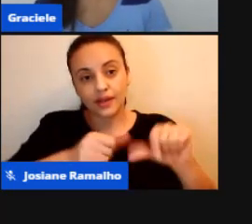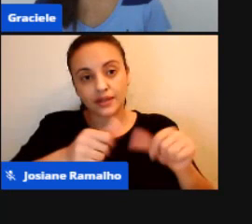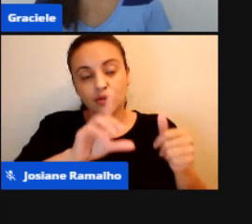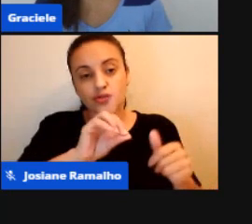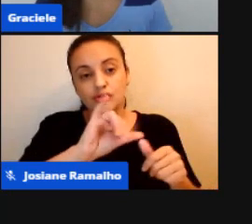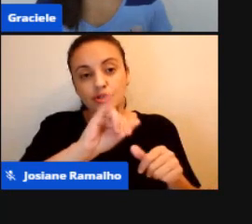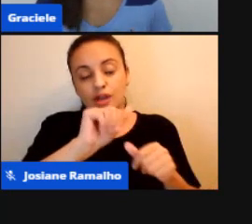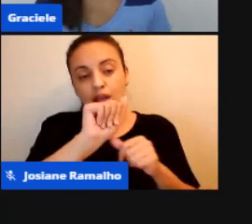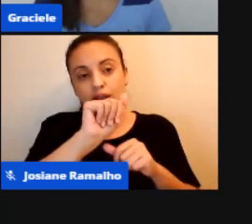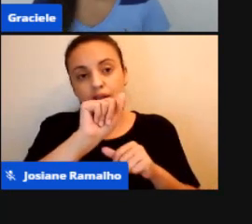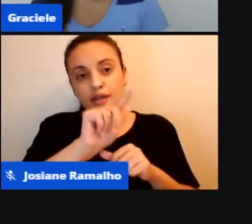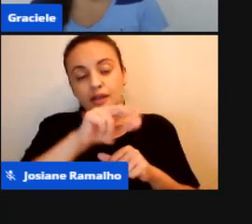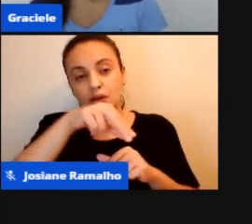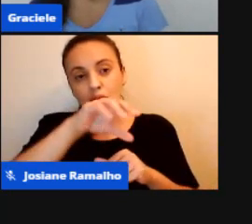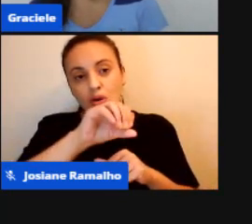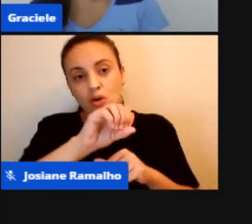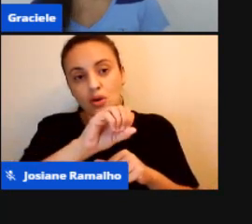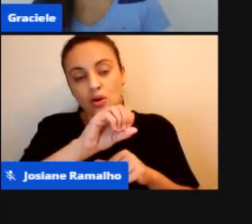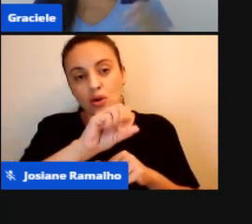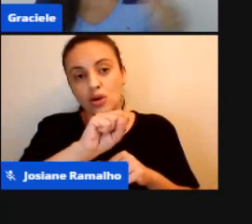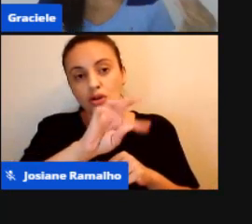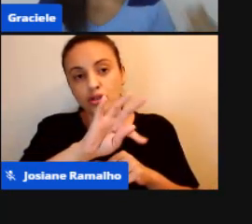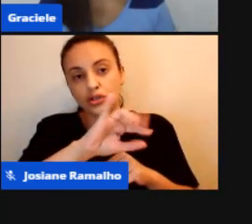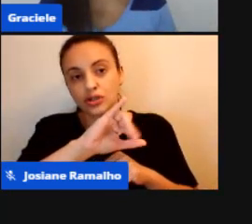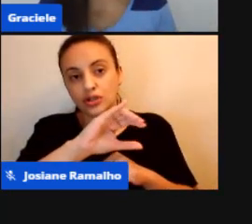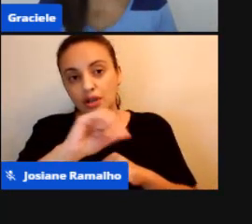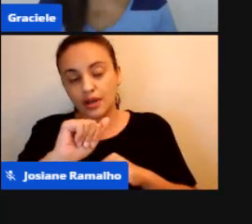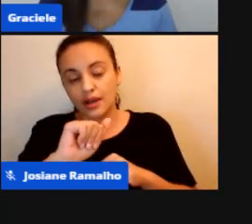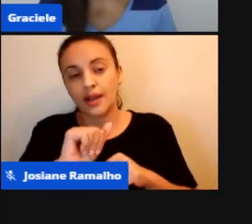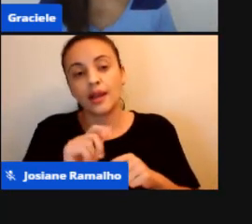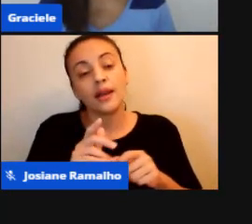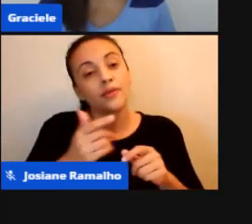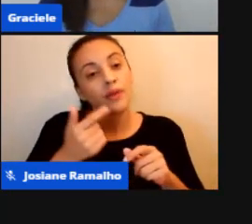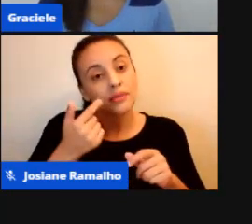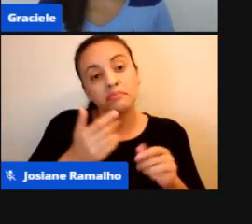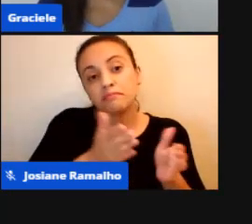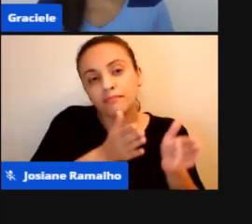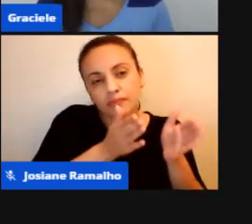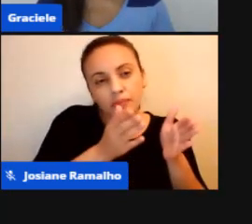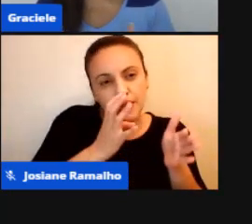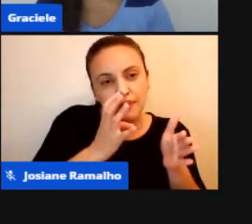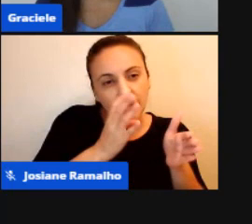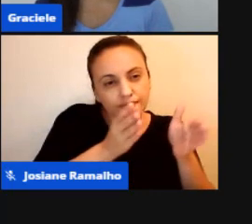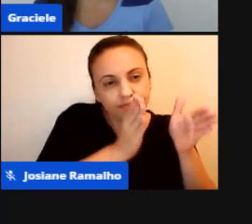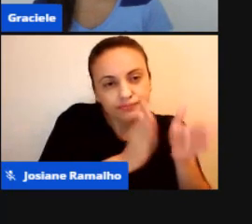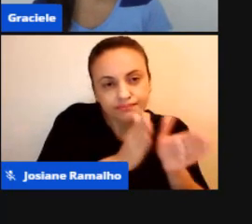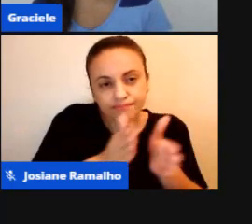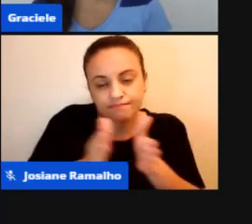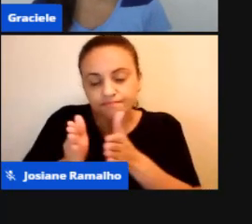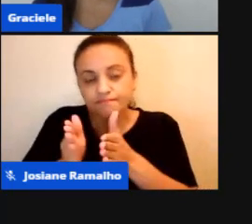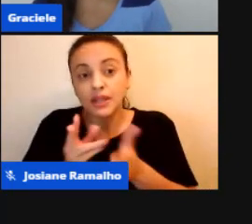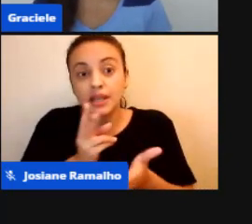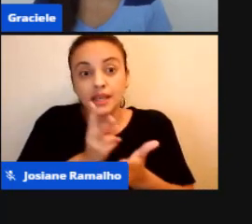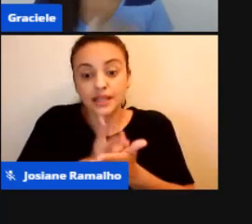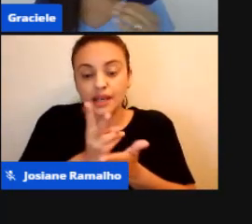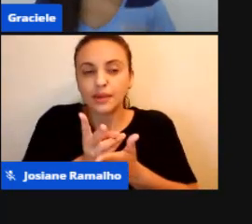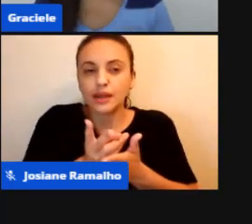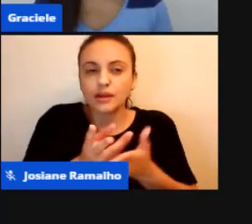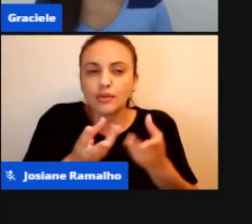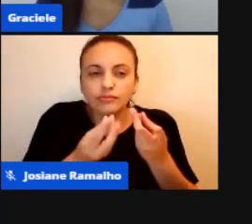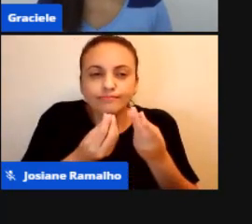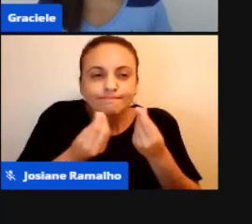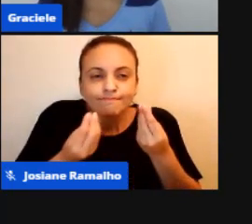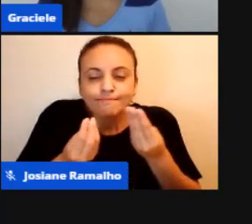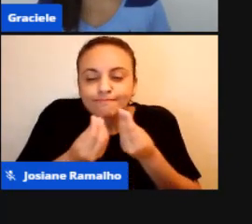Sequência É uma sequência Que nós vamos Dando Partindo Desde lá Do início E sempre Naquela Sensibilidade De ver A